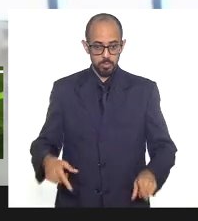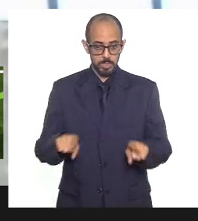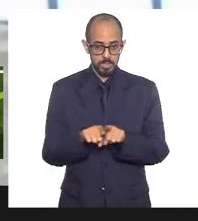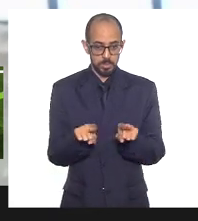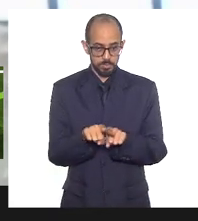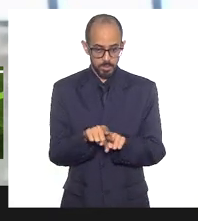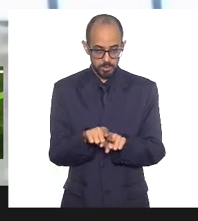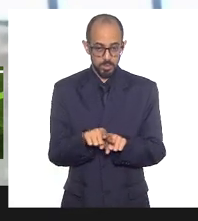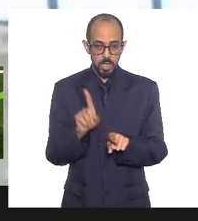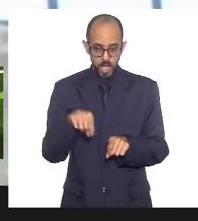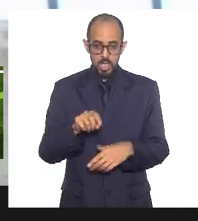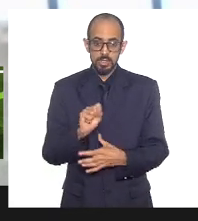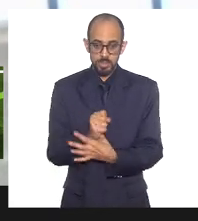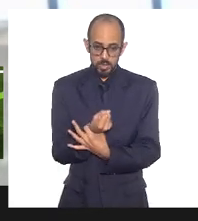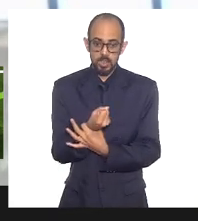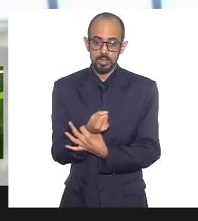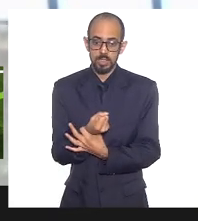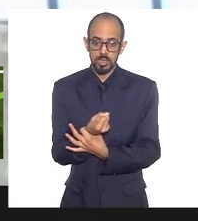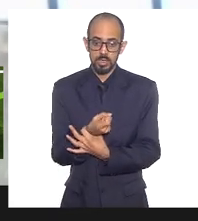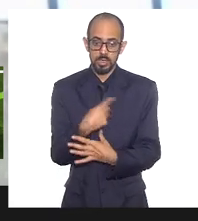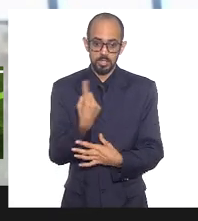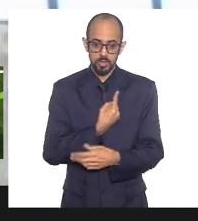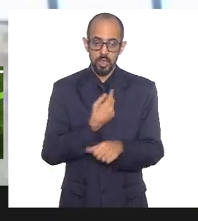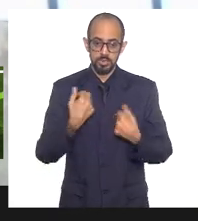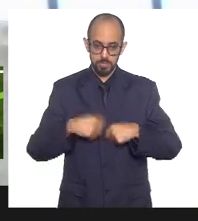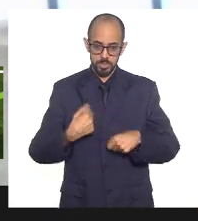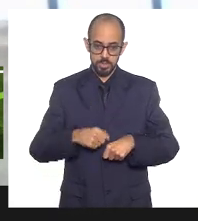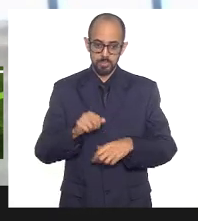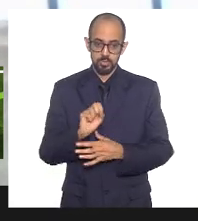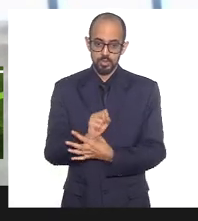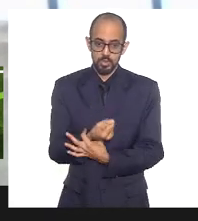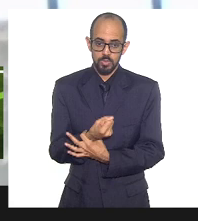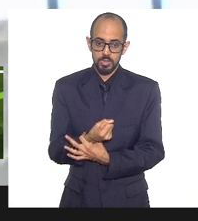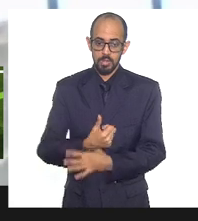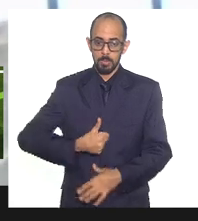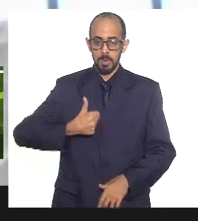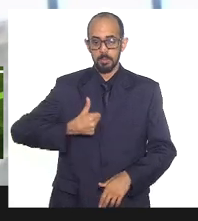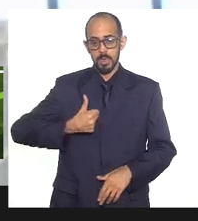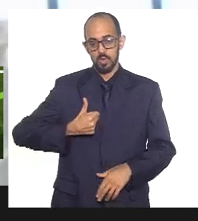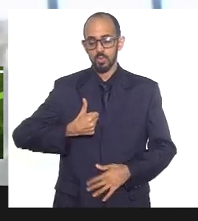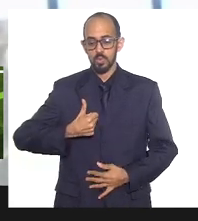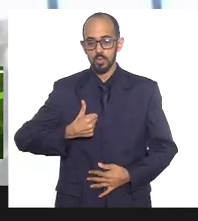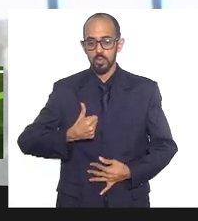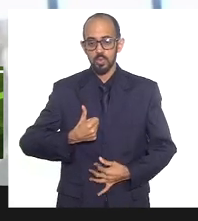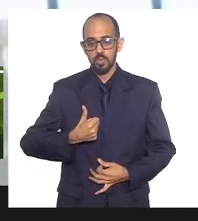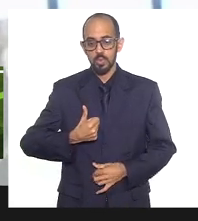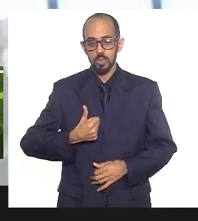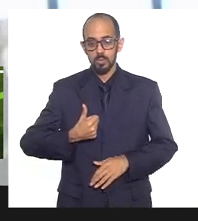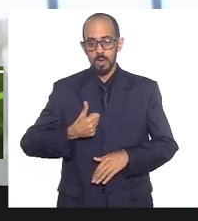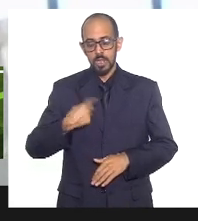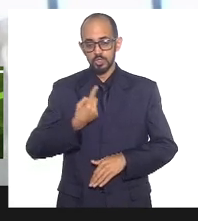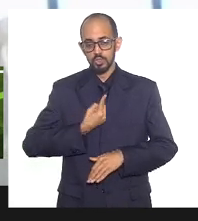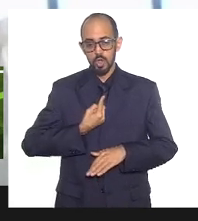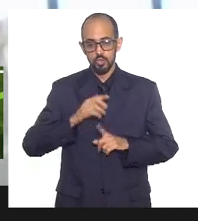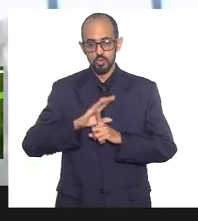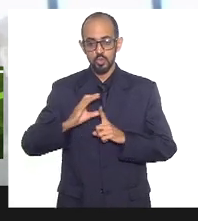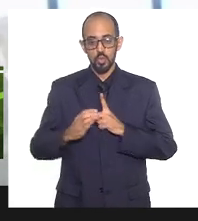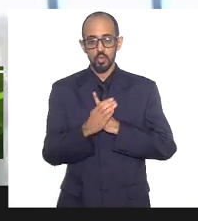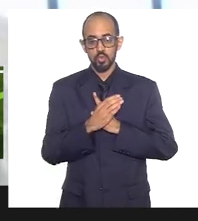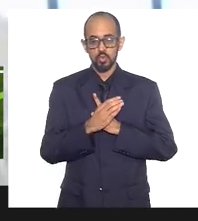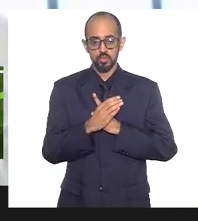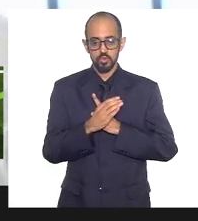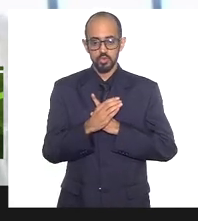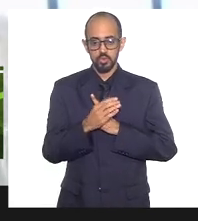É segurança. E nós precisamos de segurança. Em primeiro lugar, ter segurança para nossas práticas. Eu